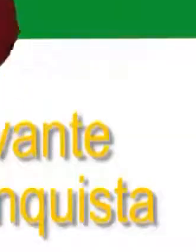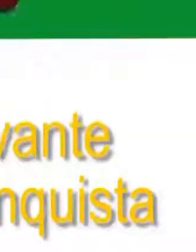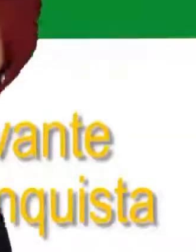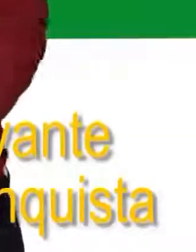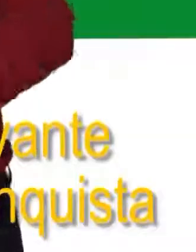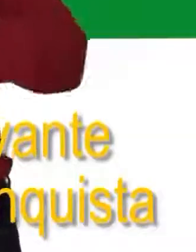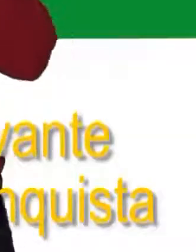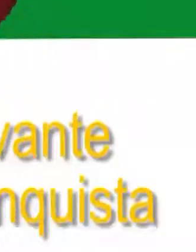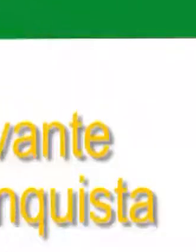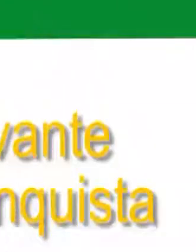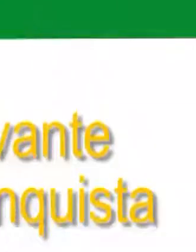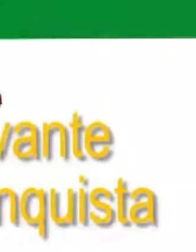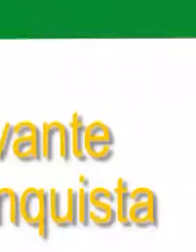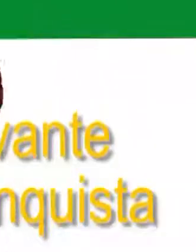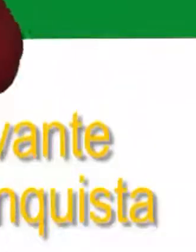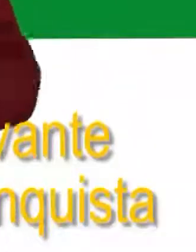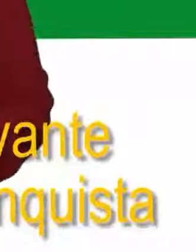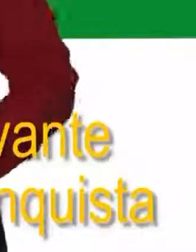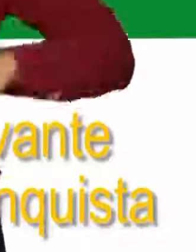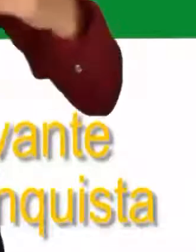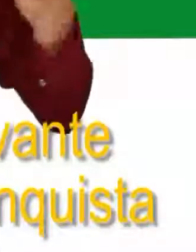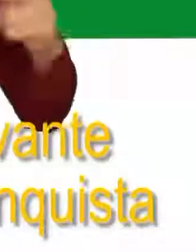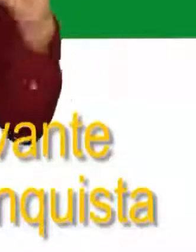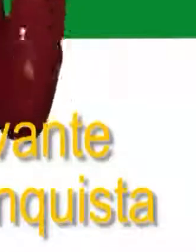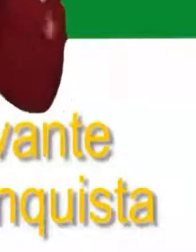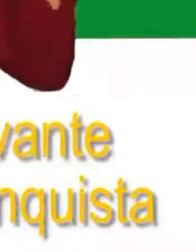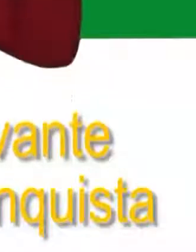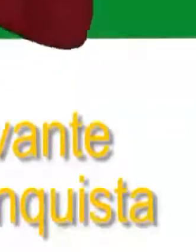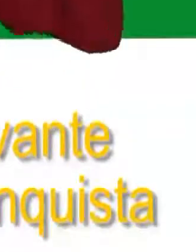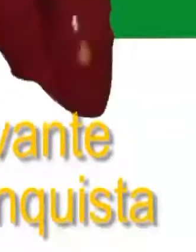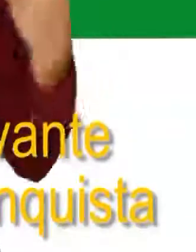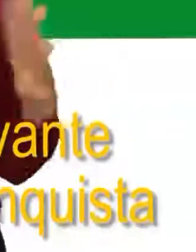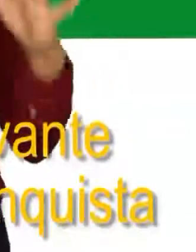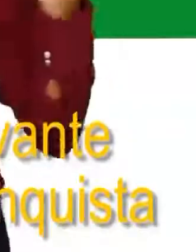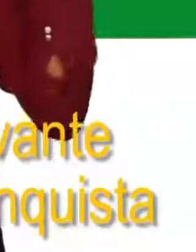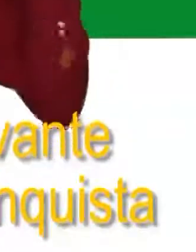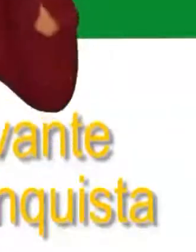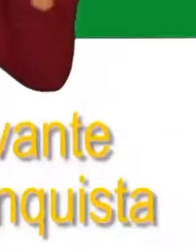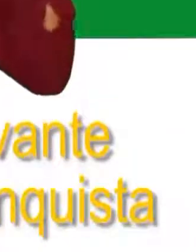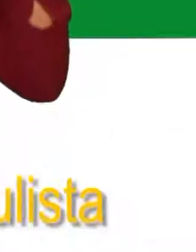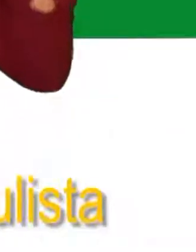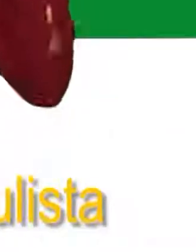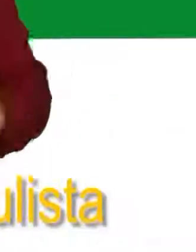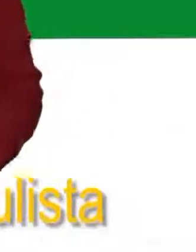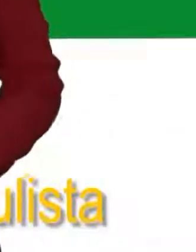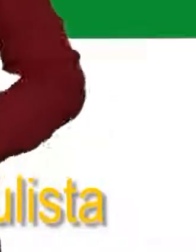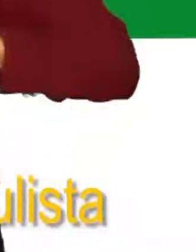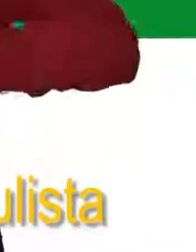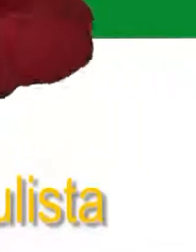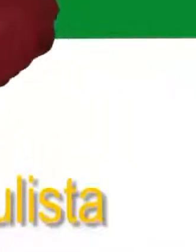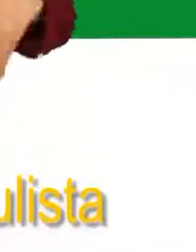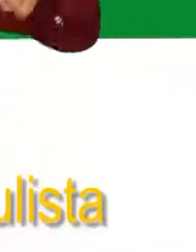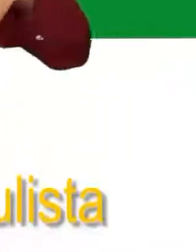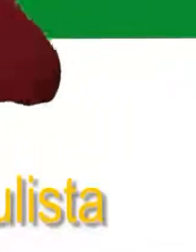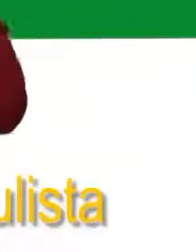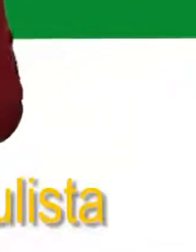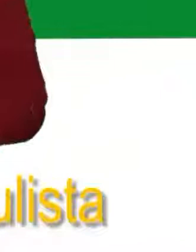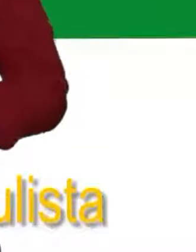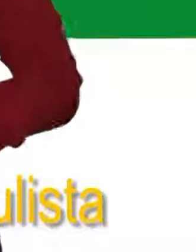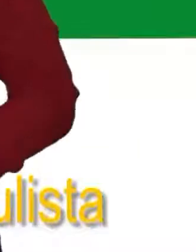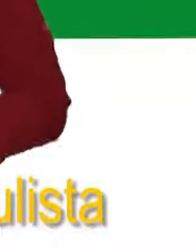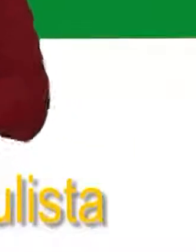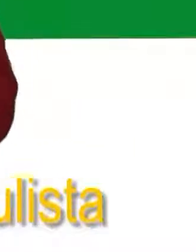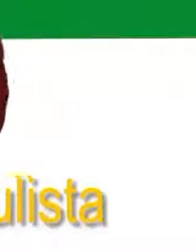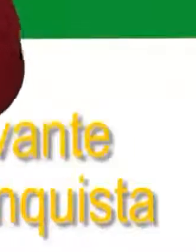avante, avante, avante, do galardão de conquista. Salve, salve, vinheta,